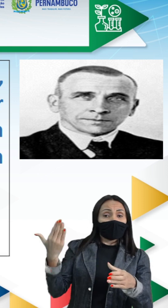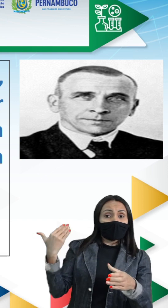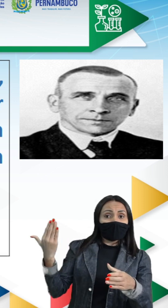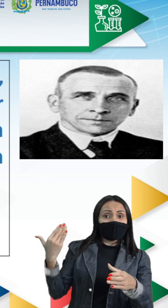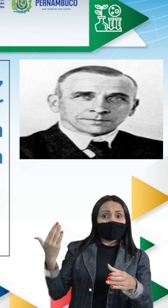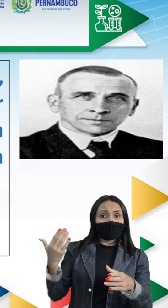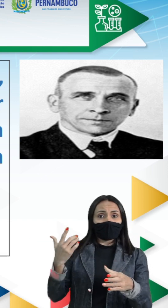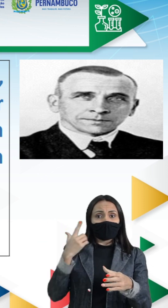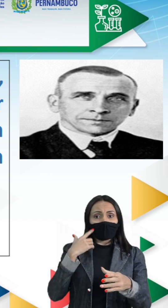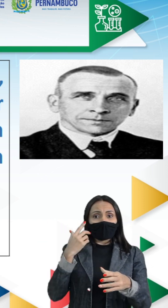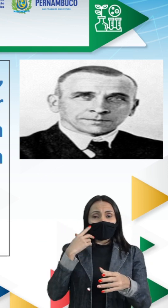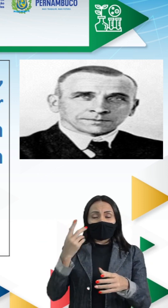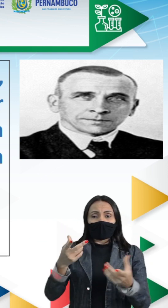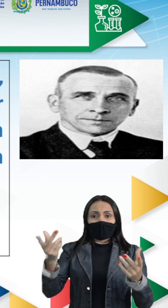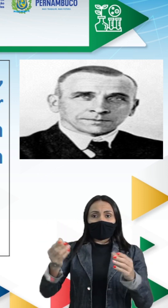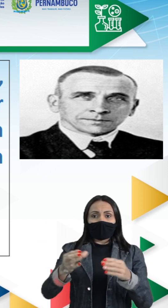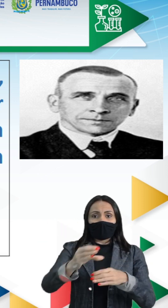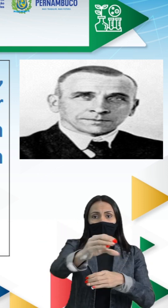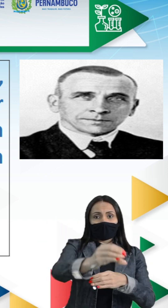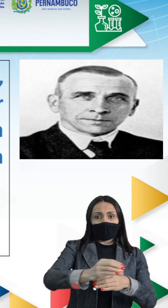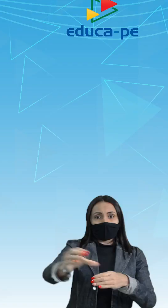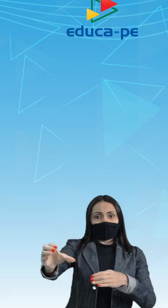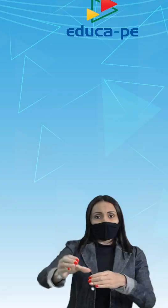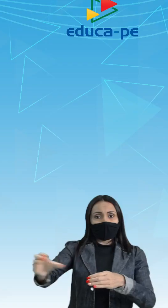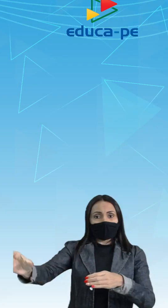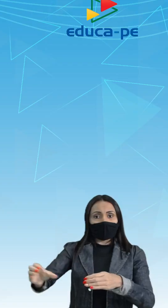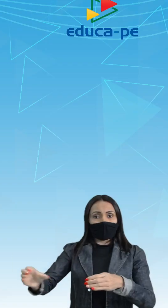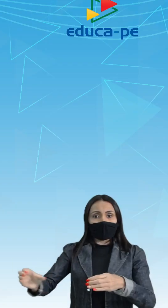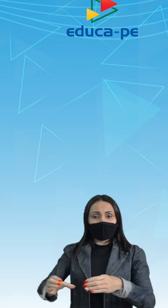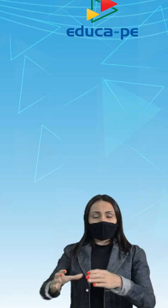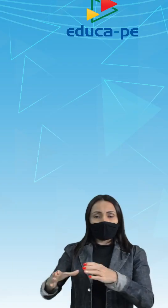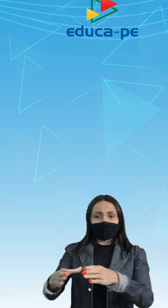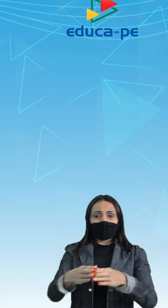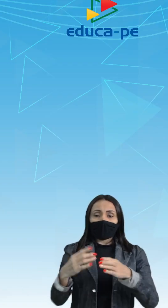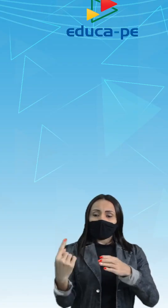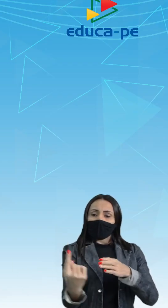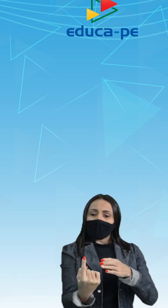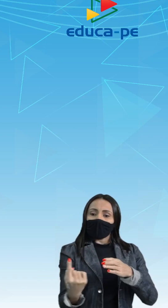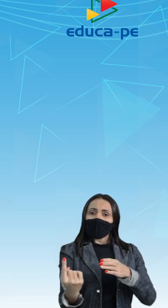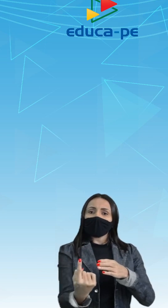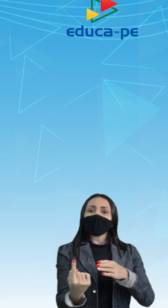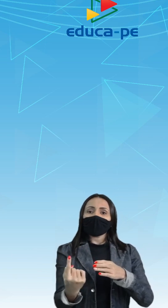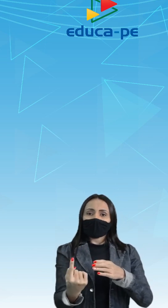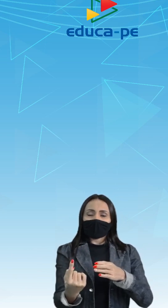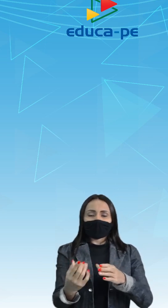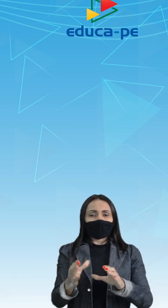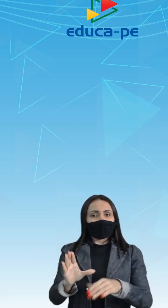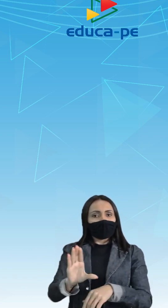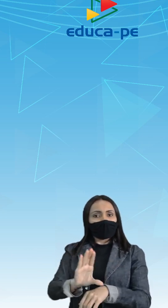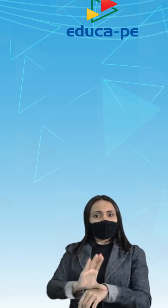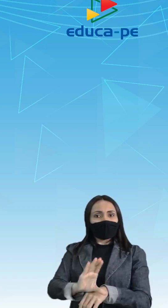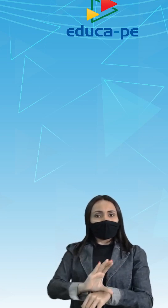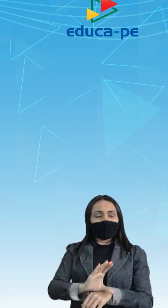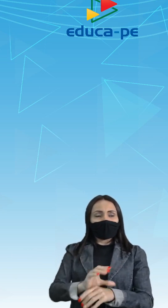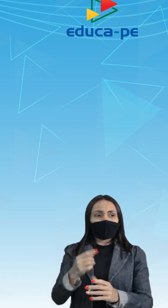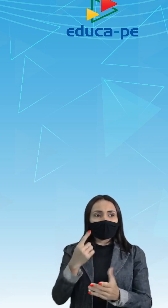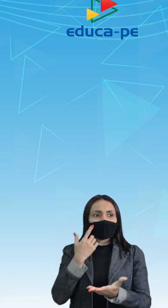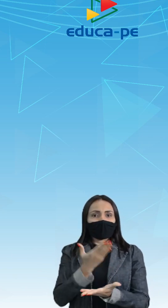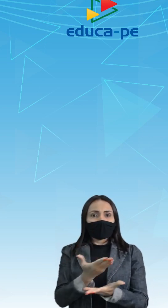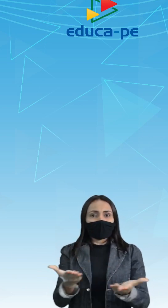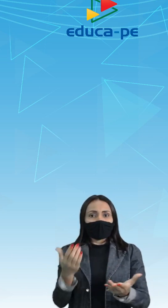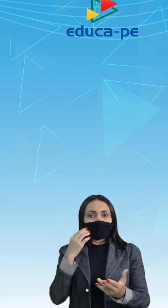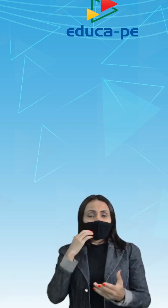um quebra-cabeça gigante, formando um único supercontinente, que ele ali denominou também de